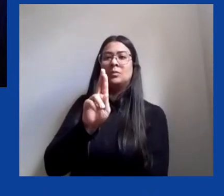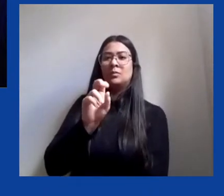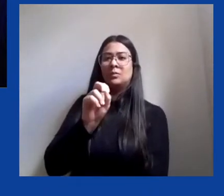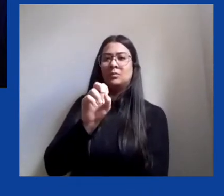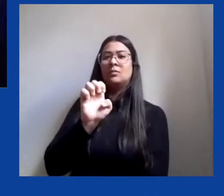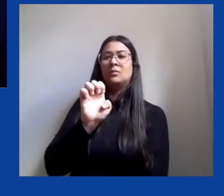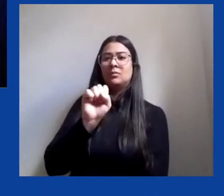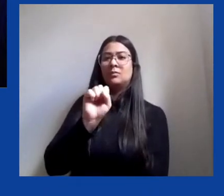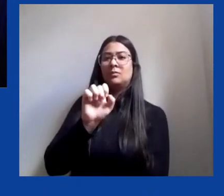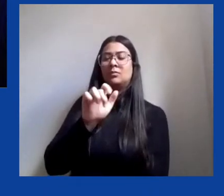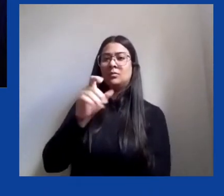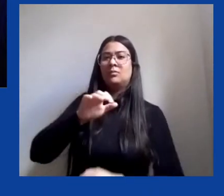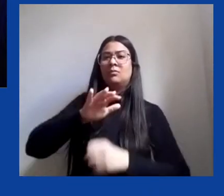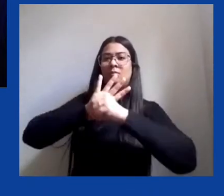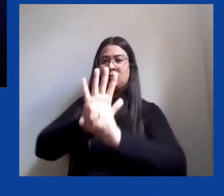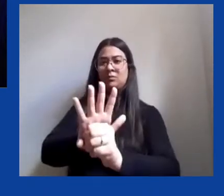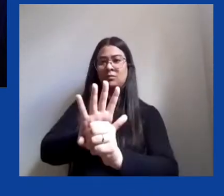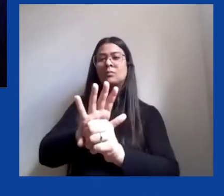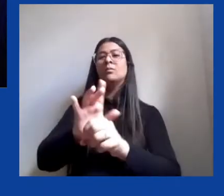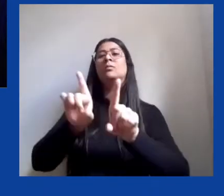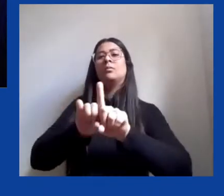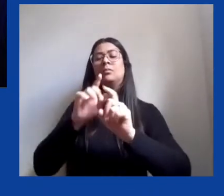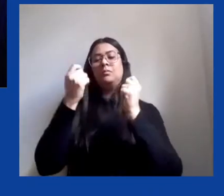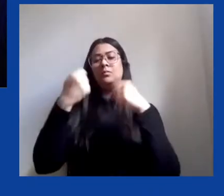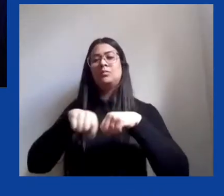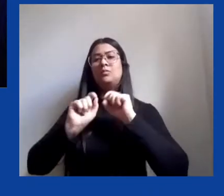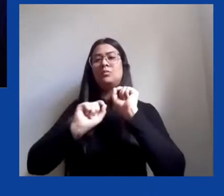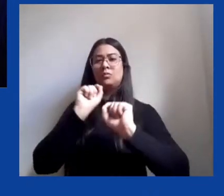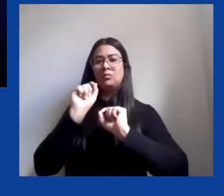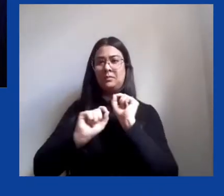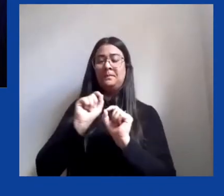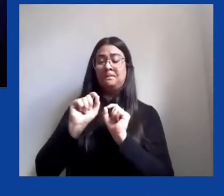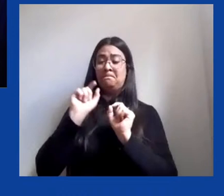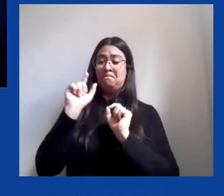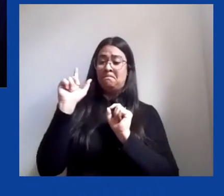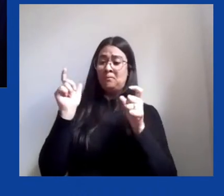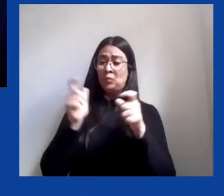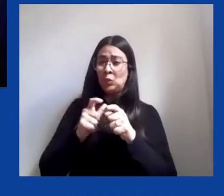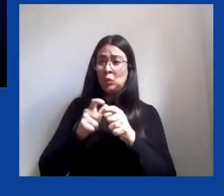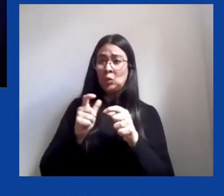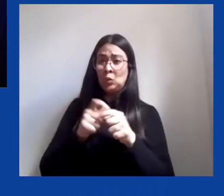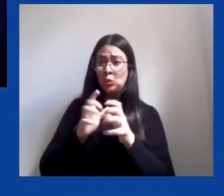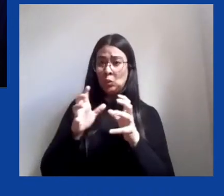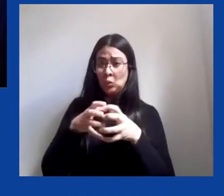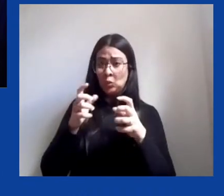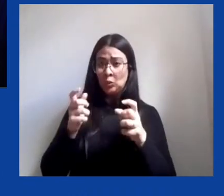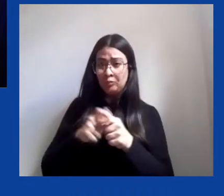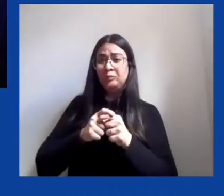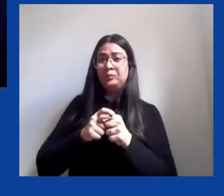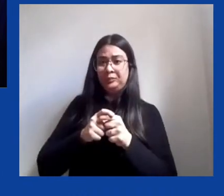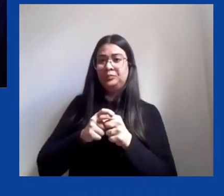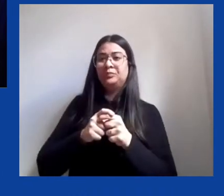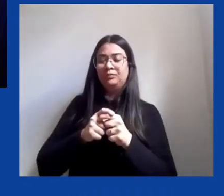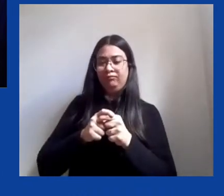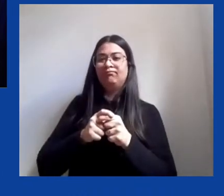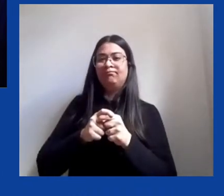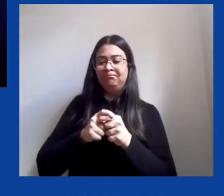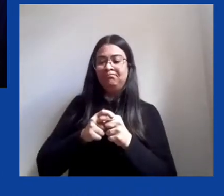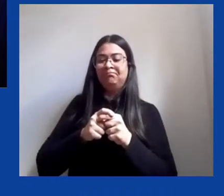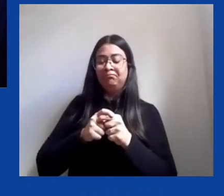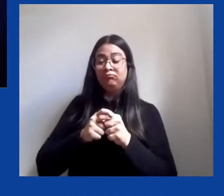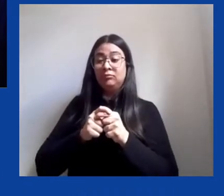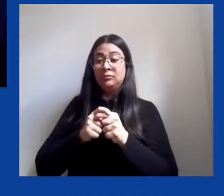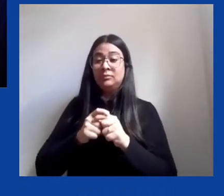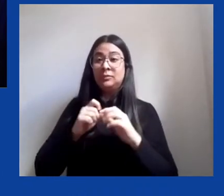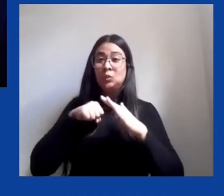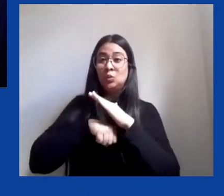poder por minorias sociais. Essa luta pela expansão de direitos universais